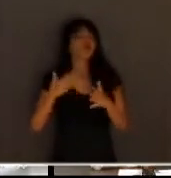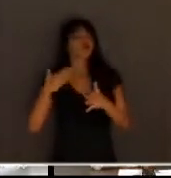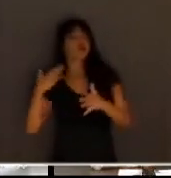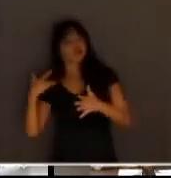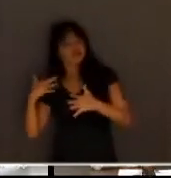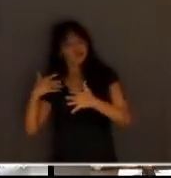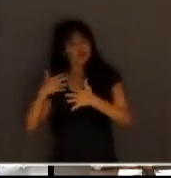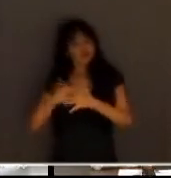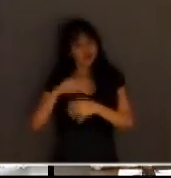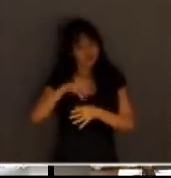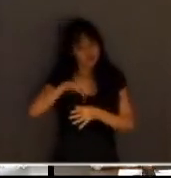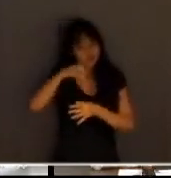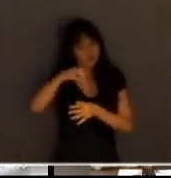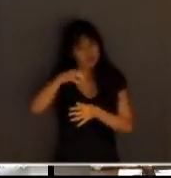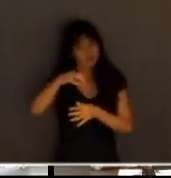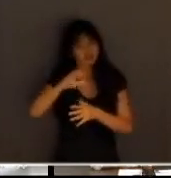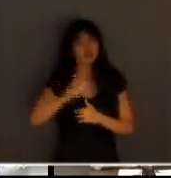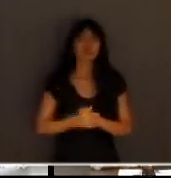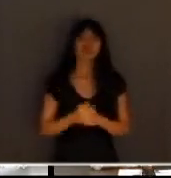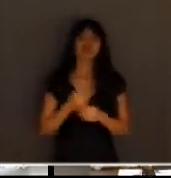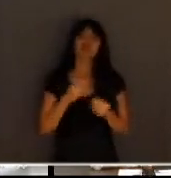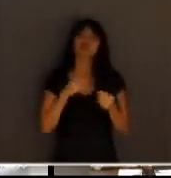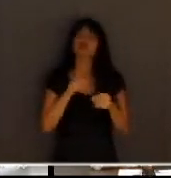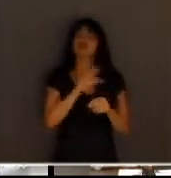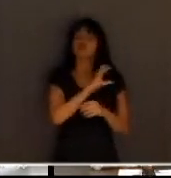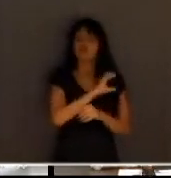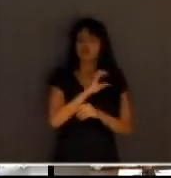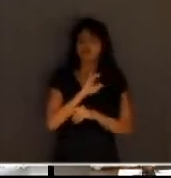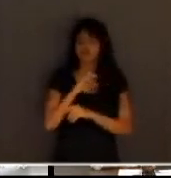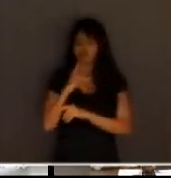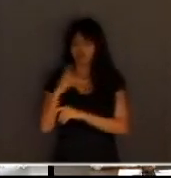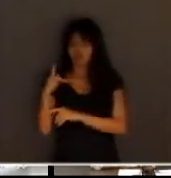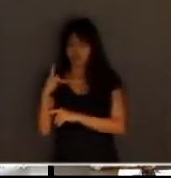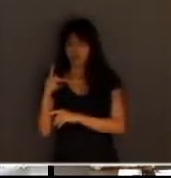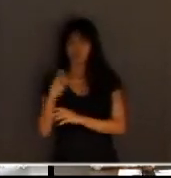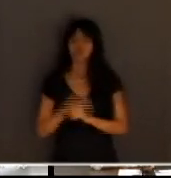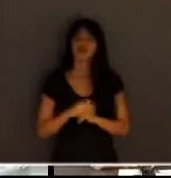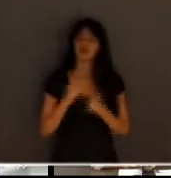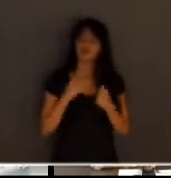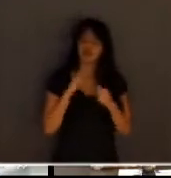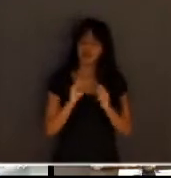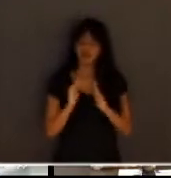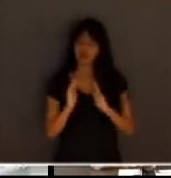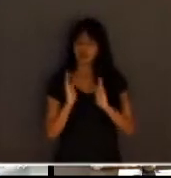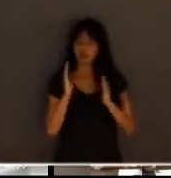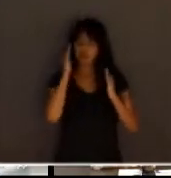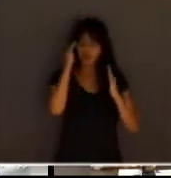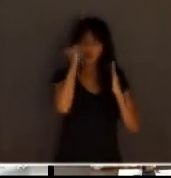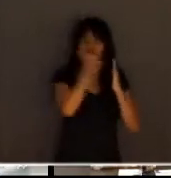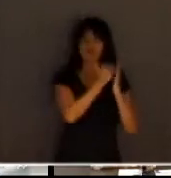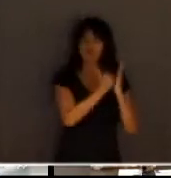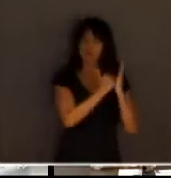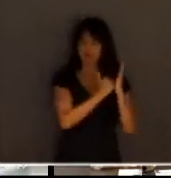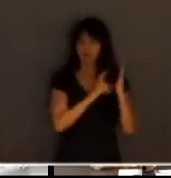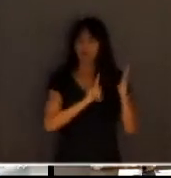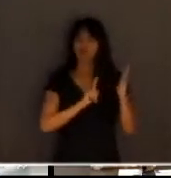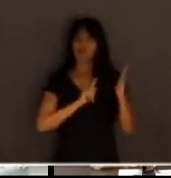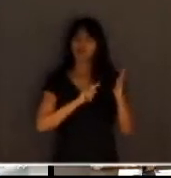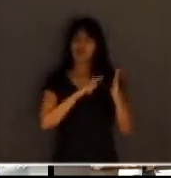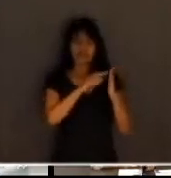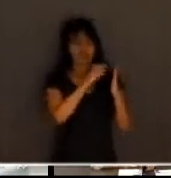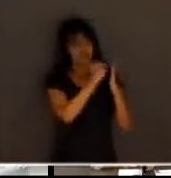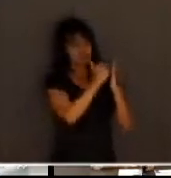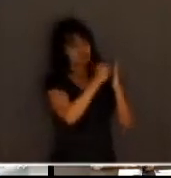da lógica do Código de Processo Penal, que acima de tudo é o que devemos seguir, veja, existia nessa minuta que o CNJ